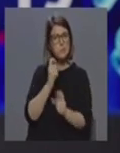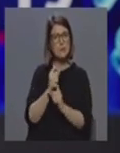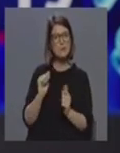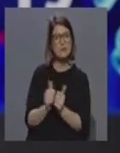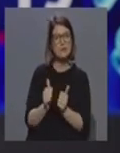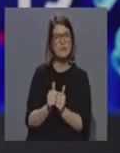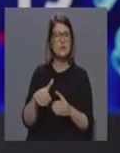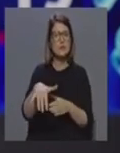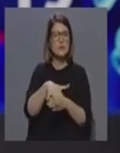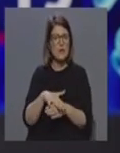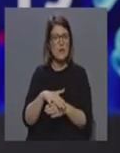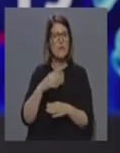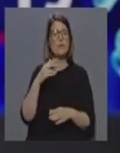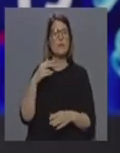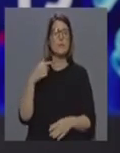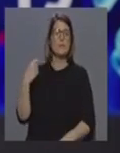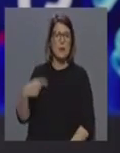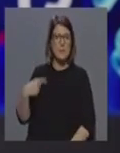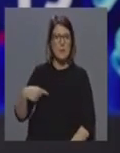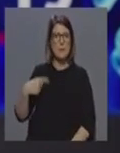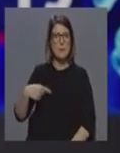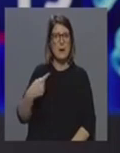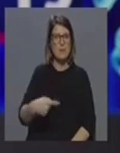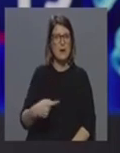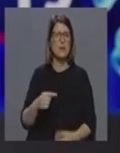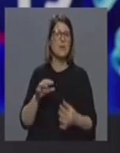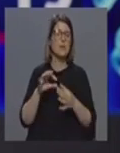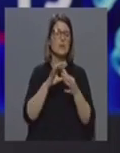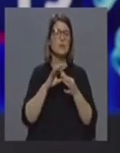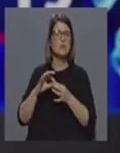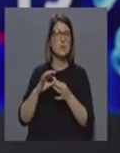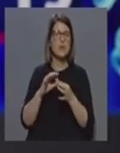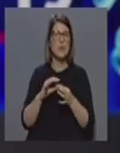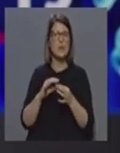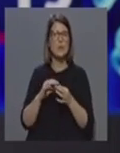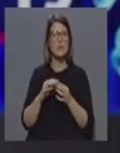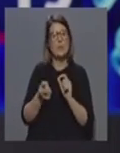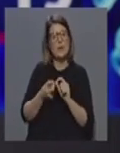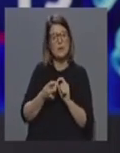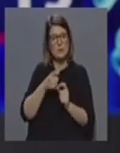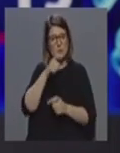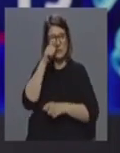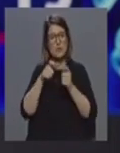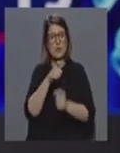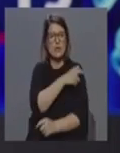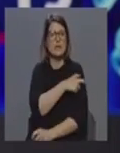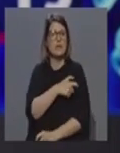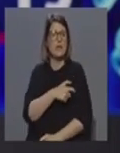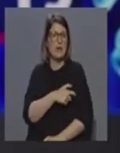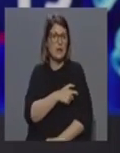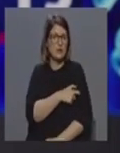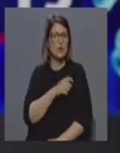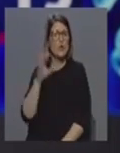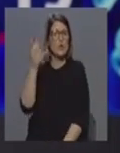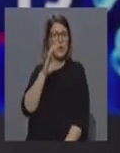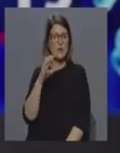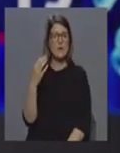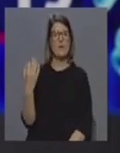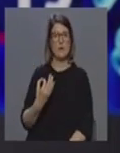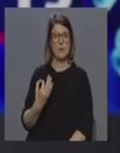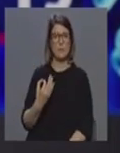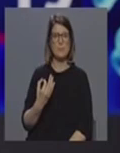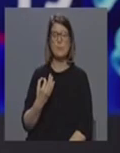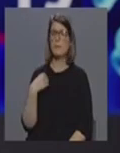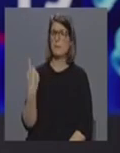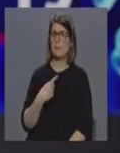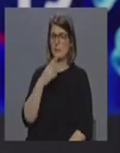a ser feita diariamente e a articulação também próxima e diária também com as entidades a nível continental. Como todos nós sabemos,